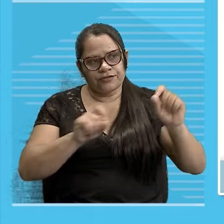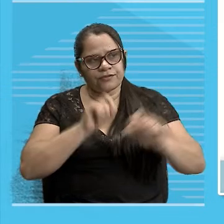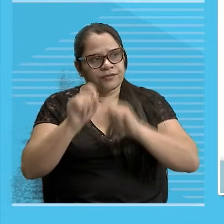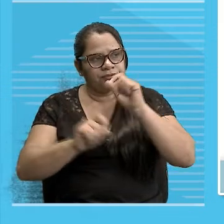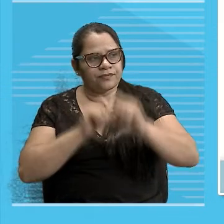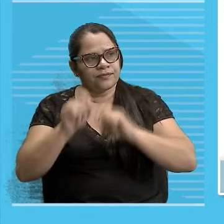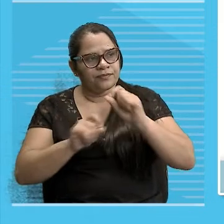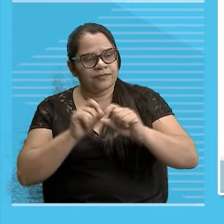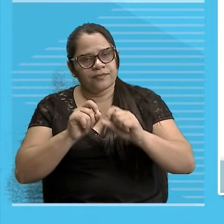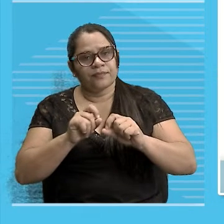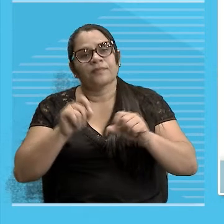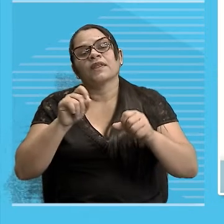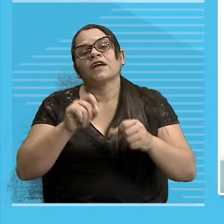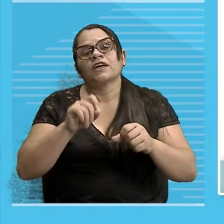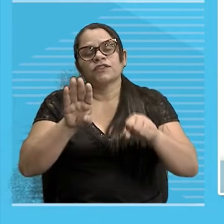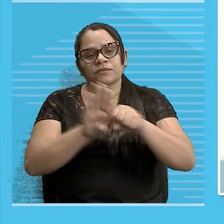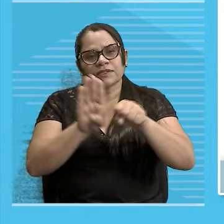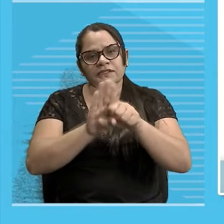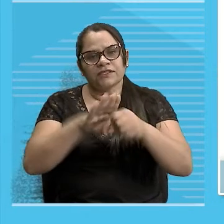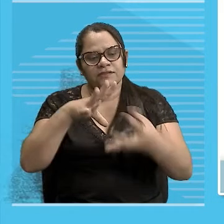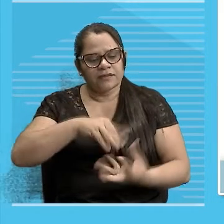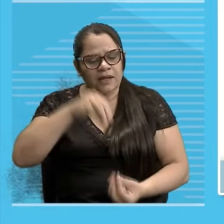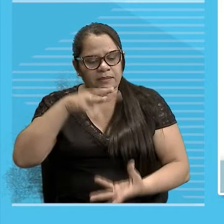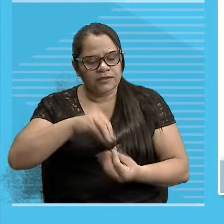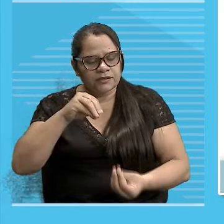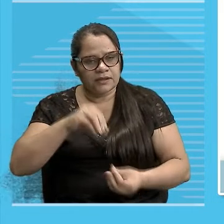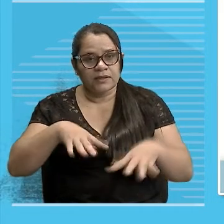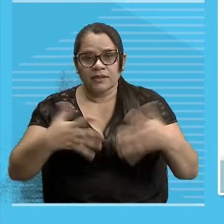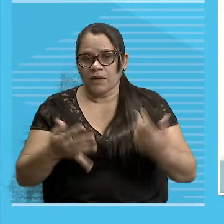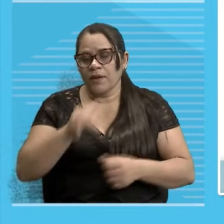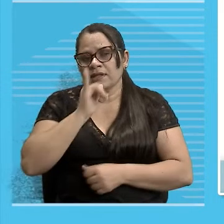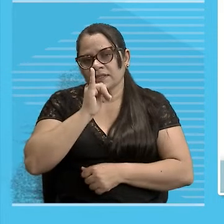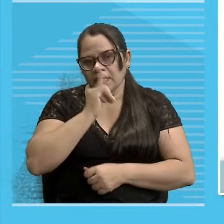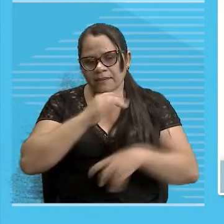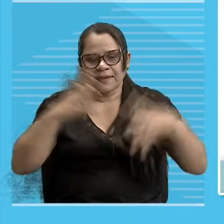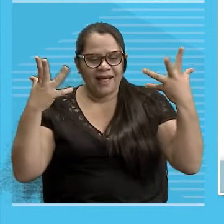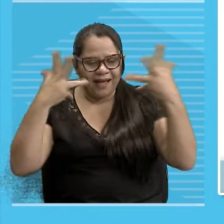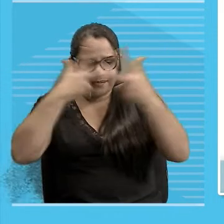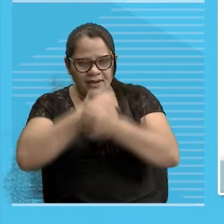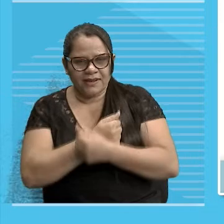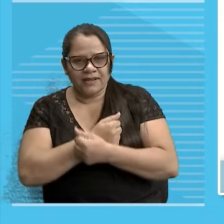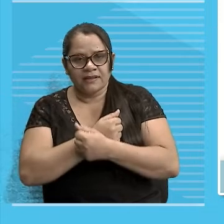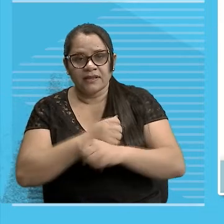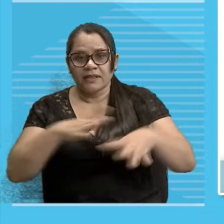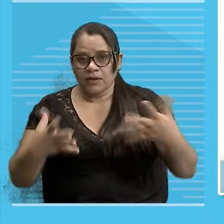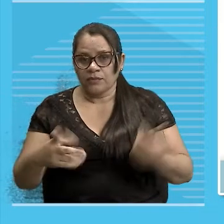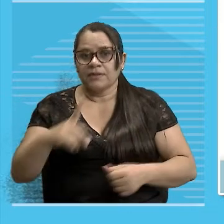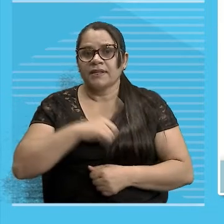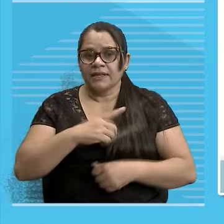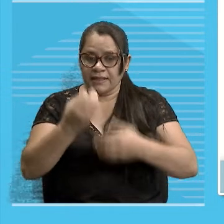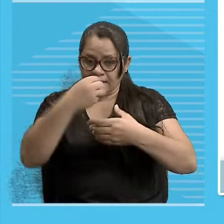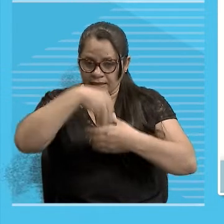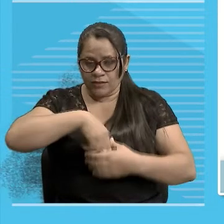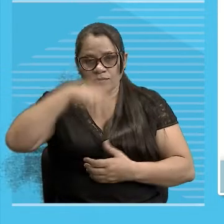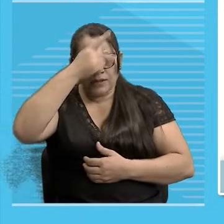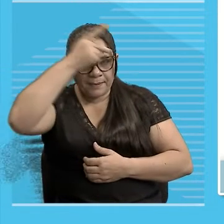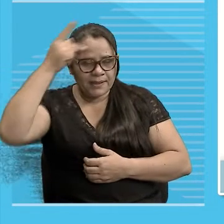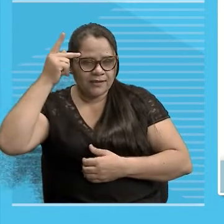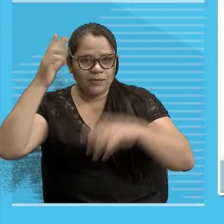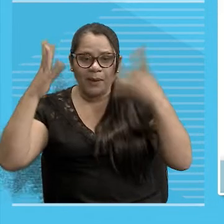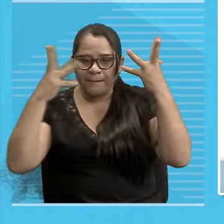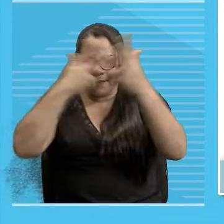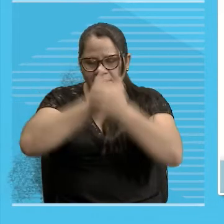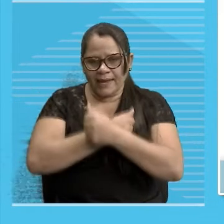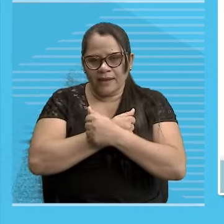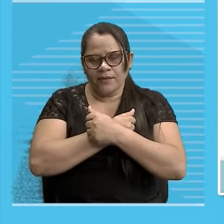Abstrato Olha aí A beleza Substantivo Abstrato Existe na pessoa Ou coisa que é bela Ou seja